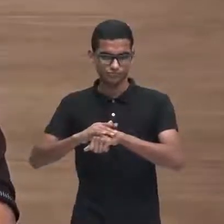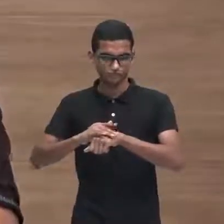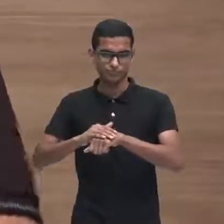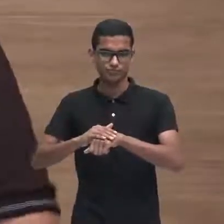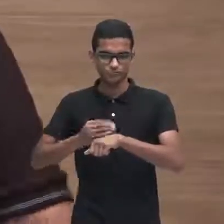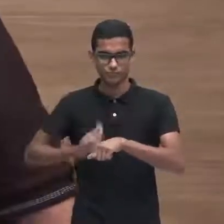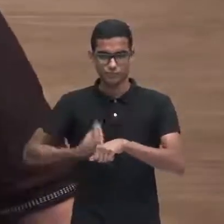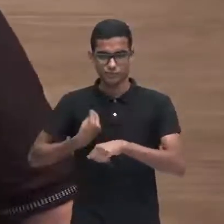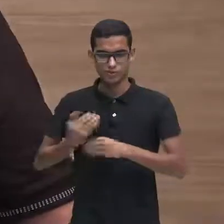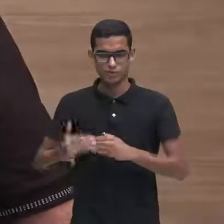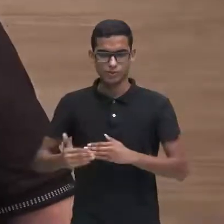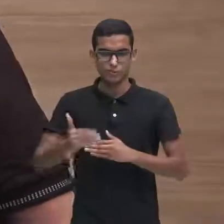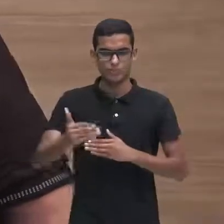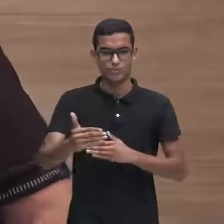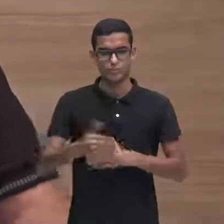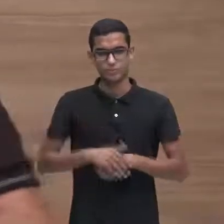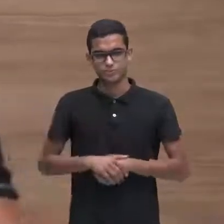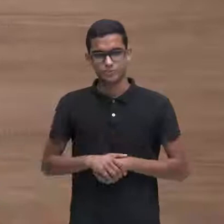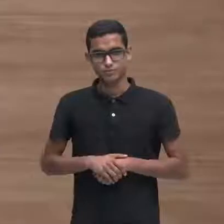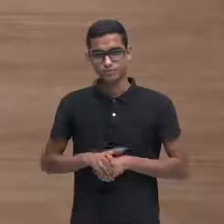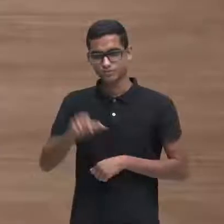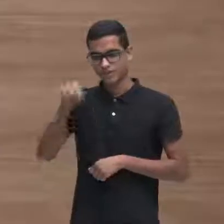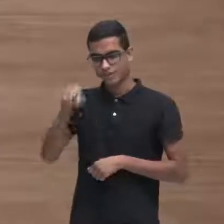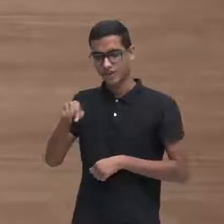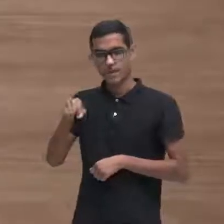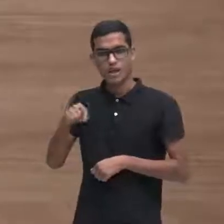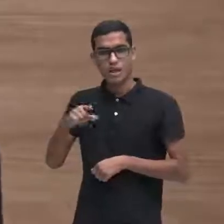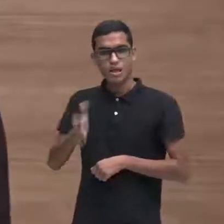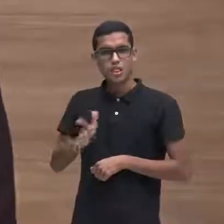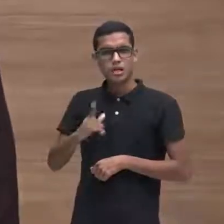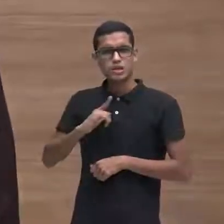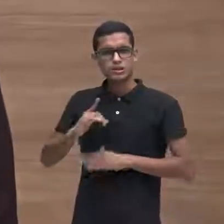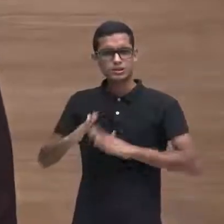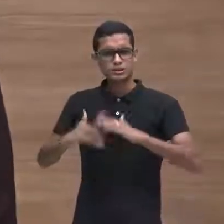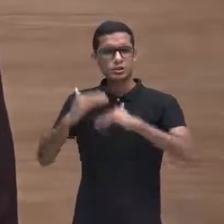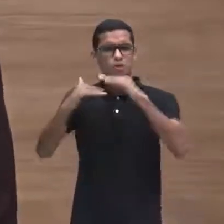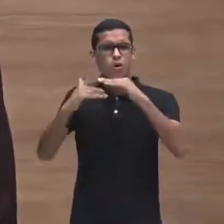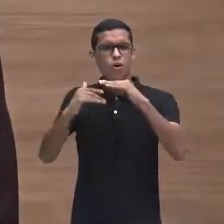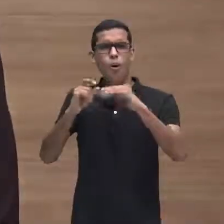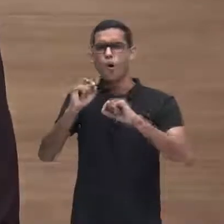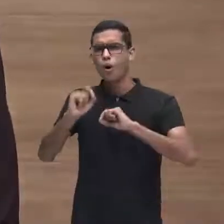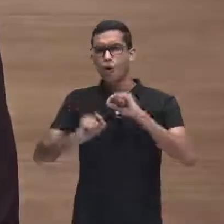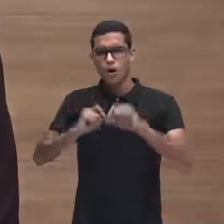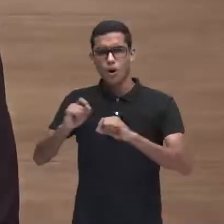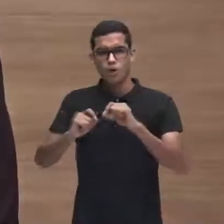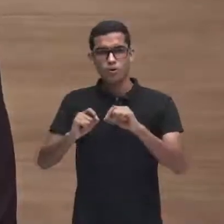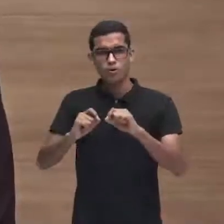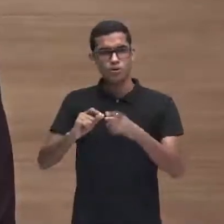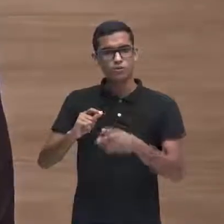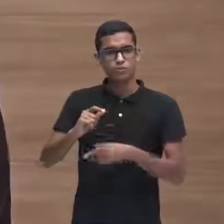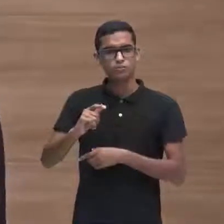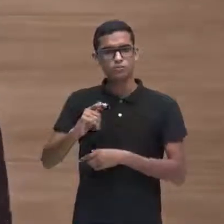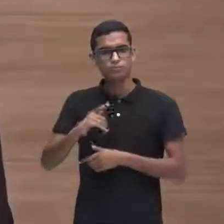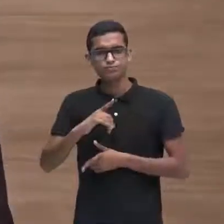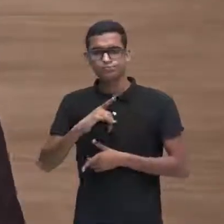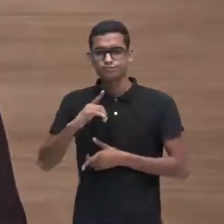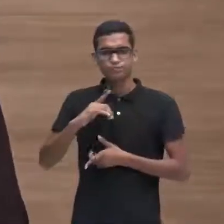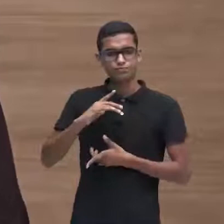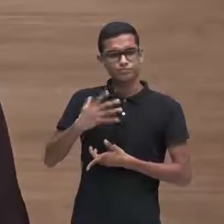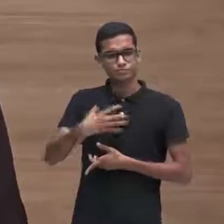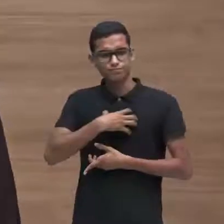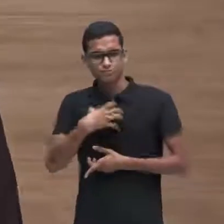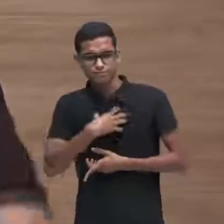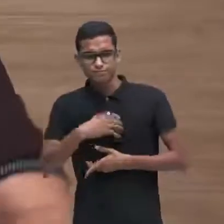para vocês. Jorge passa a desenvolver algo que nós chamamos de transtorno de ansiedade.